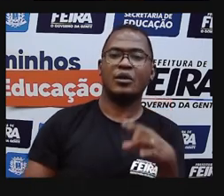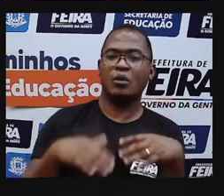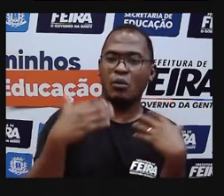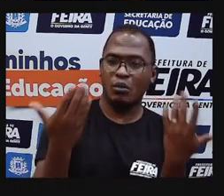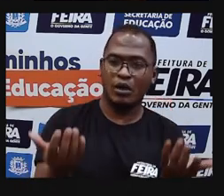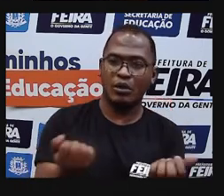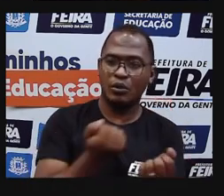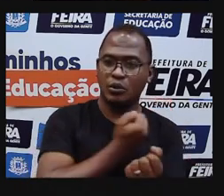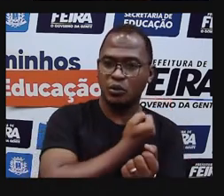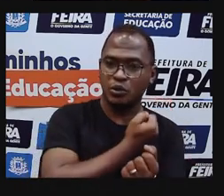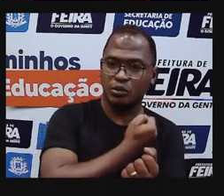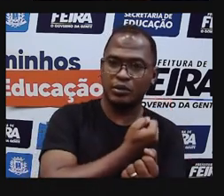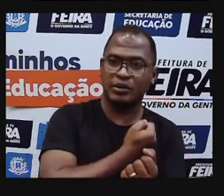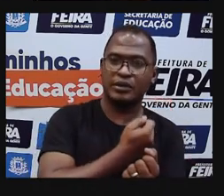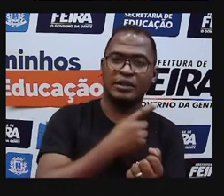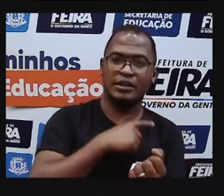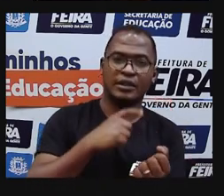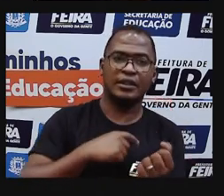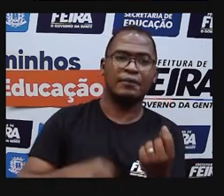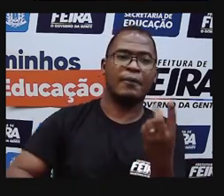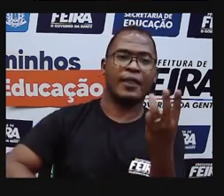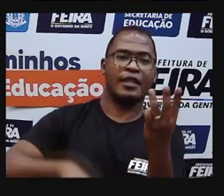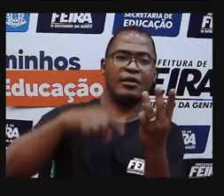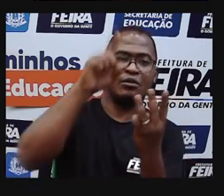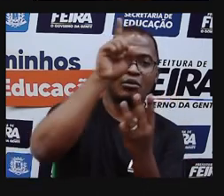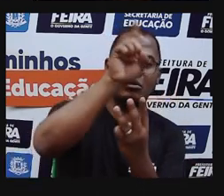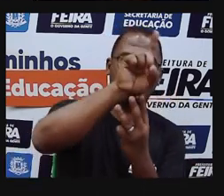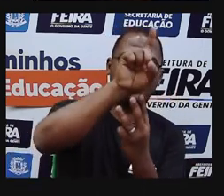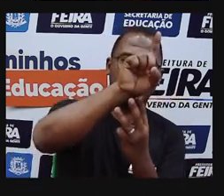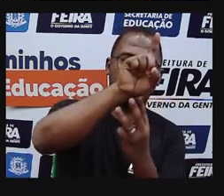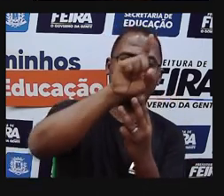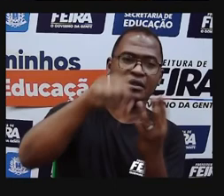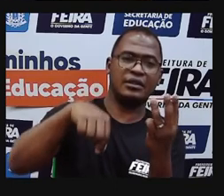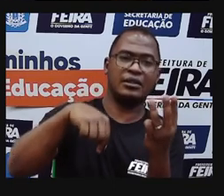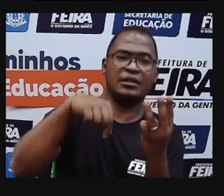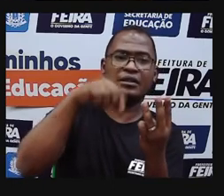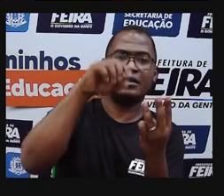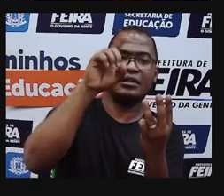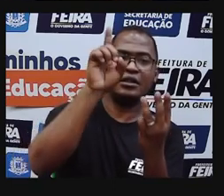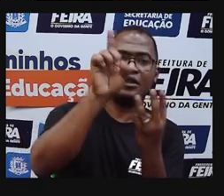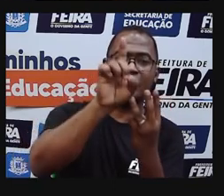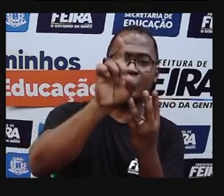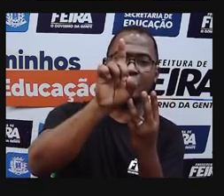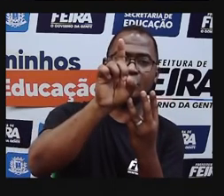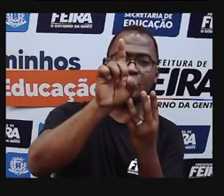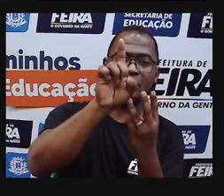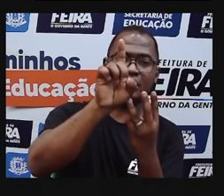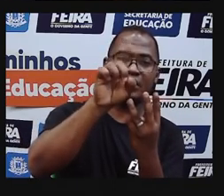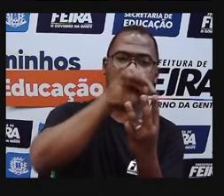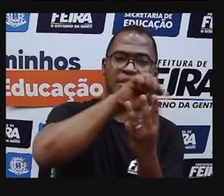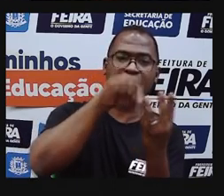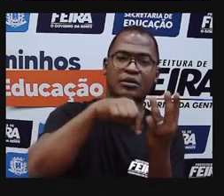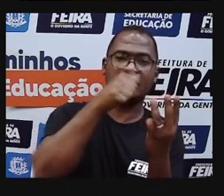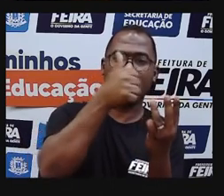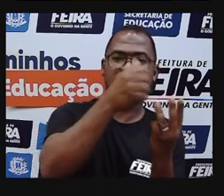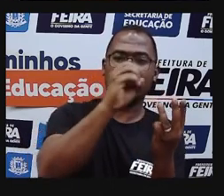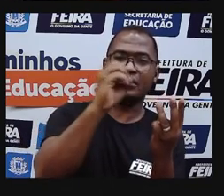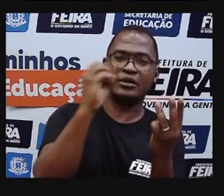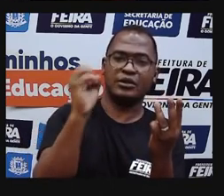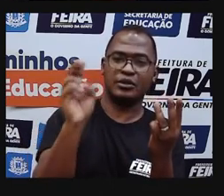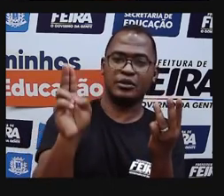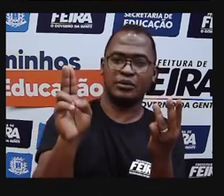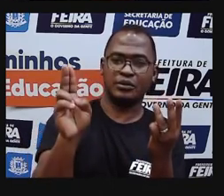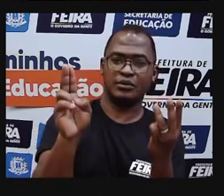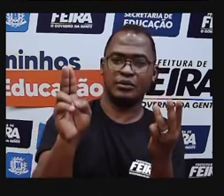unidade? Uma centena é quanto? Cem. E uma unidade? Um. Cento e um. Tem esses